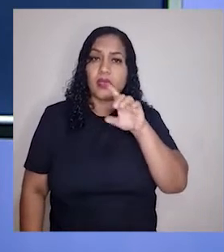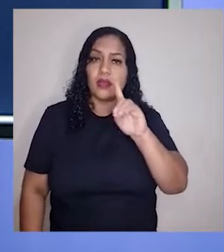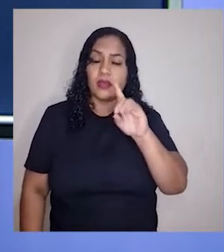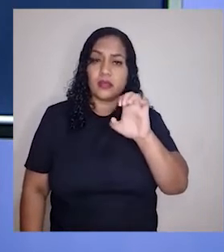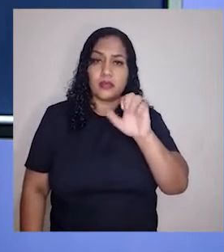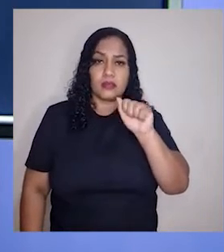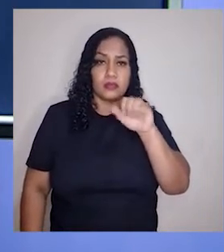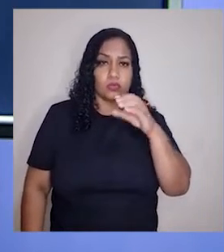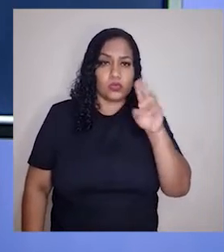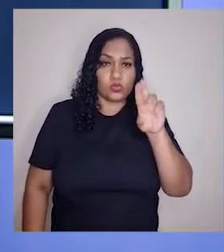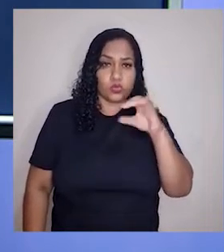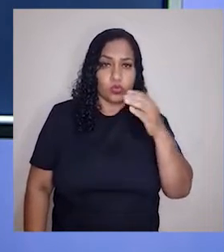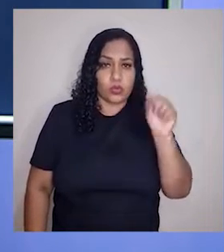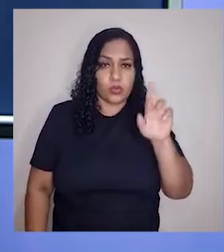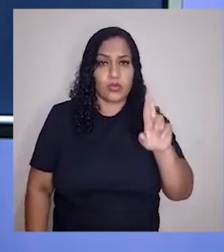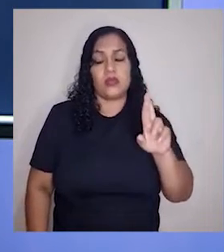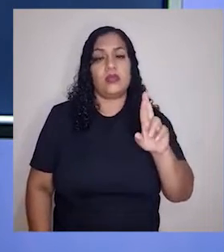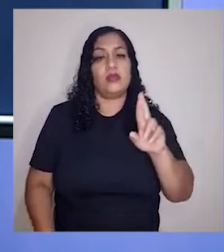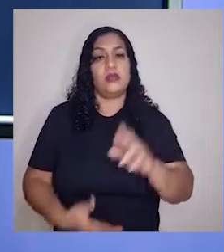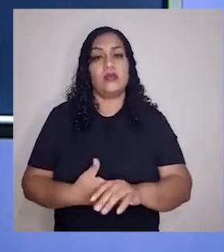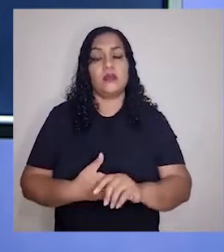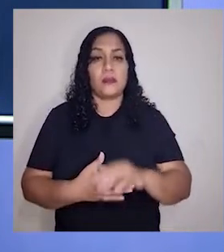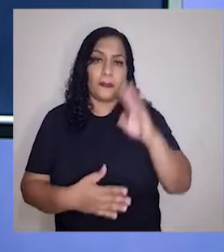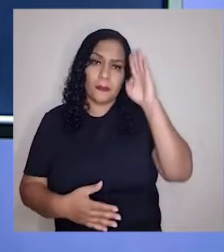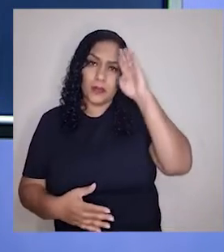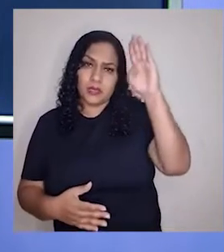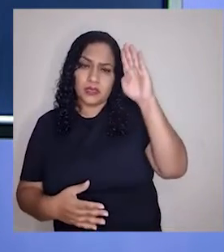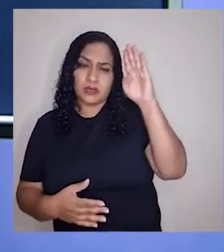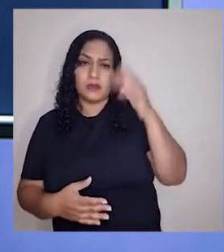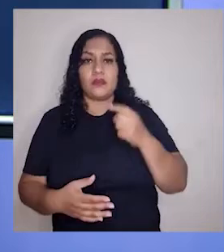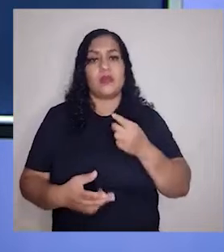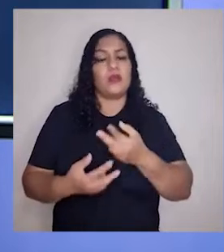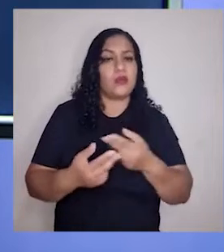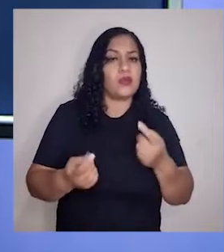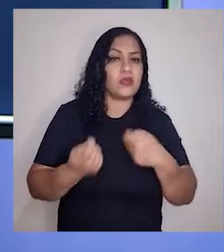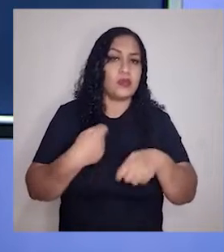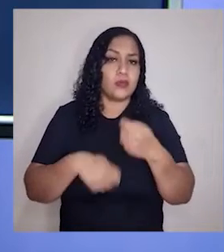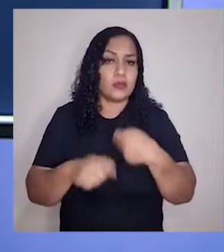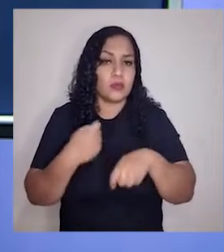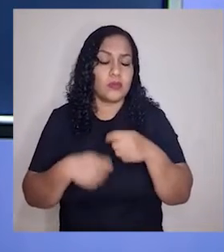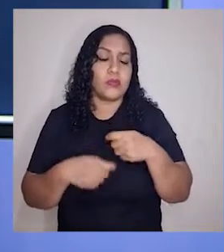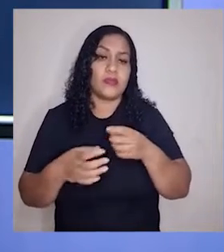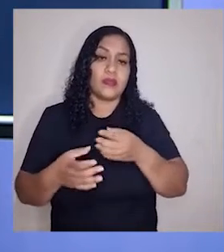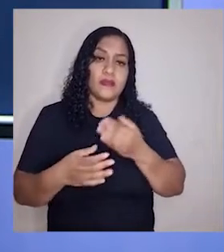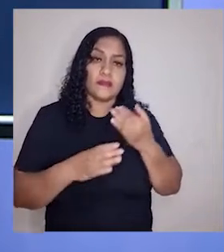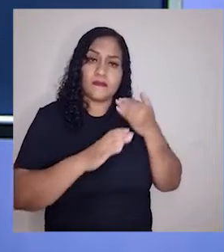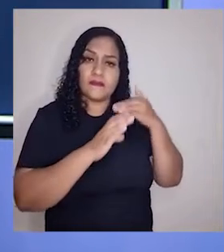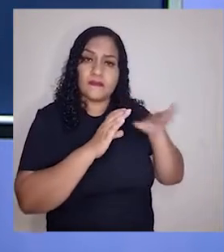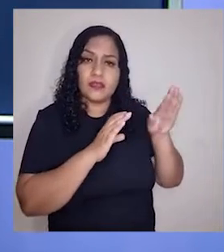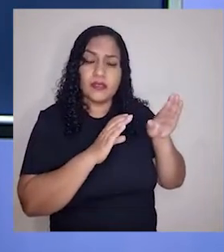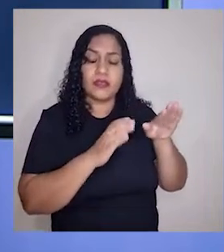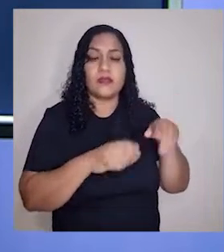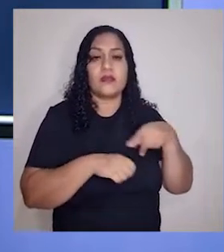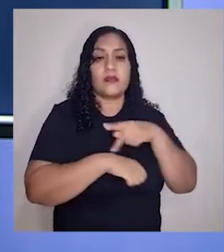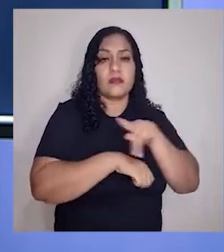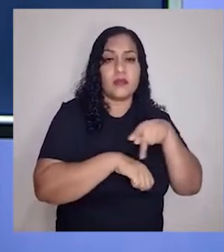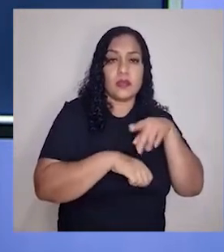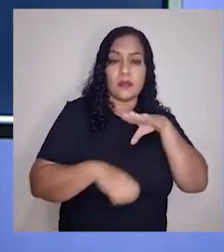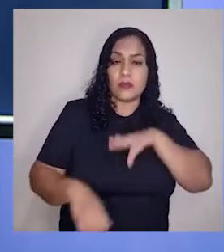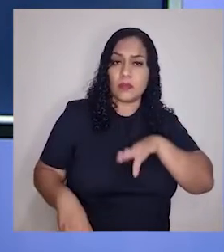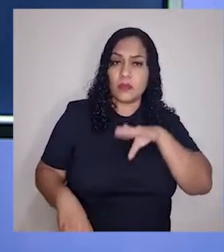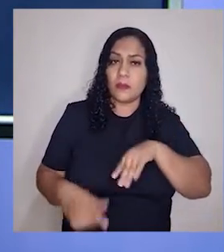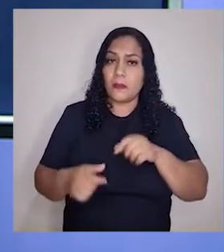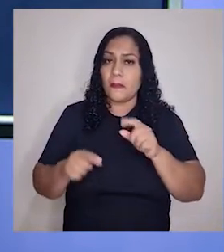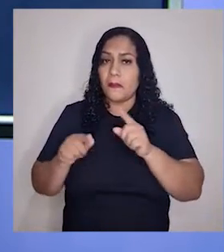matriz comercial do Brasil, com a cana-de-açúcar sendo levada pra metrópole. Então essa é a primeira